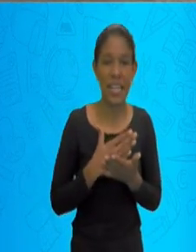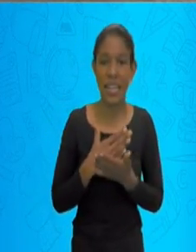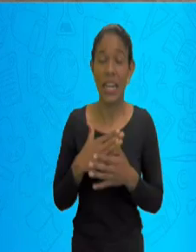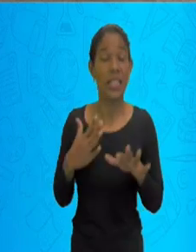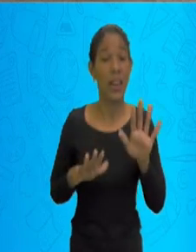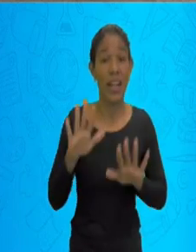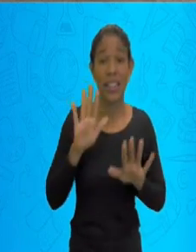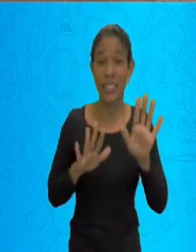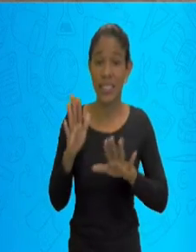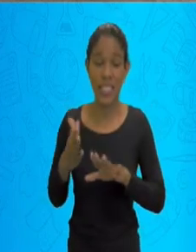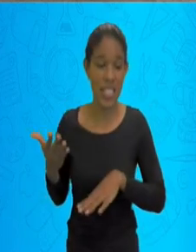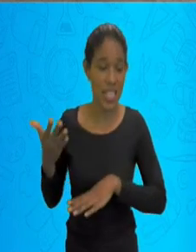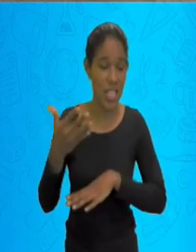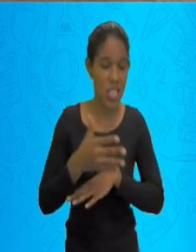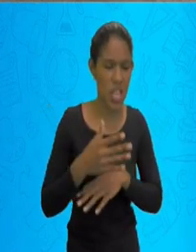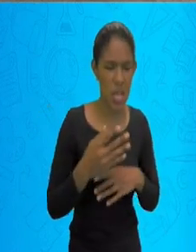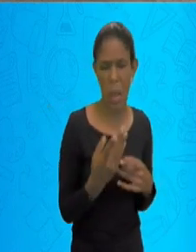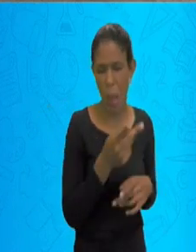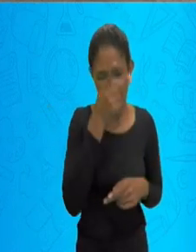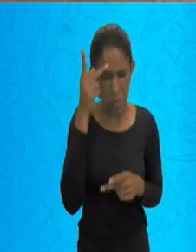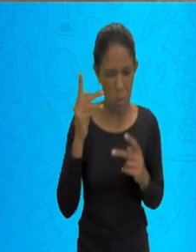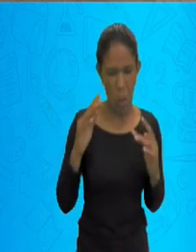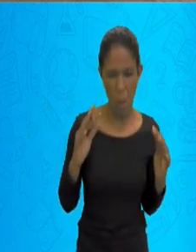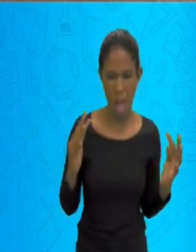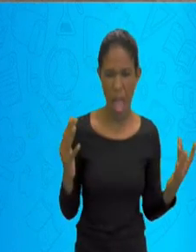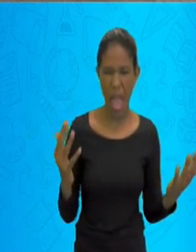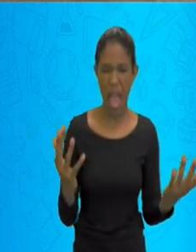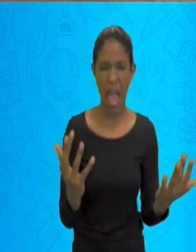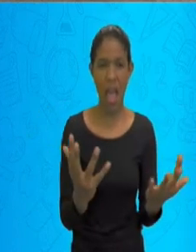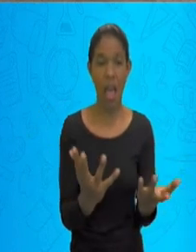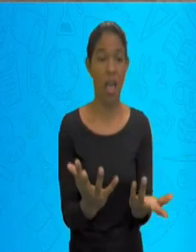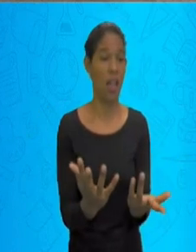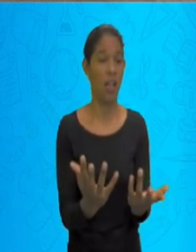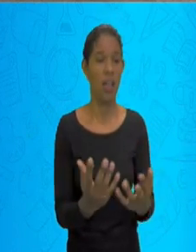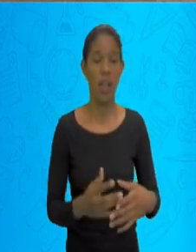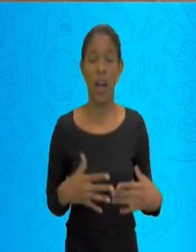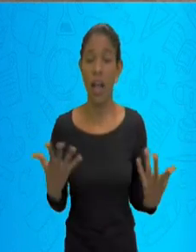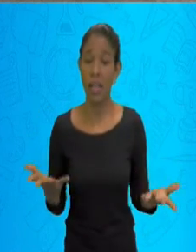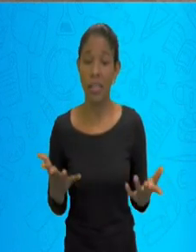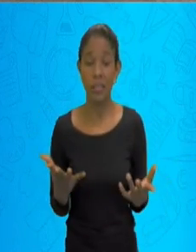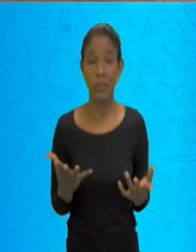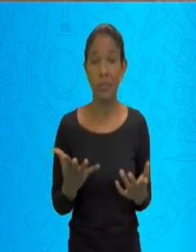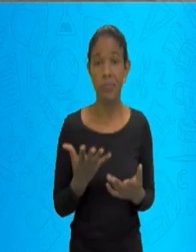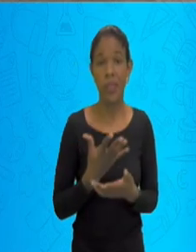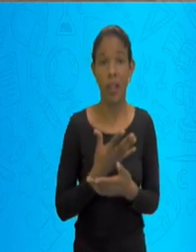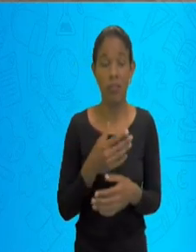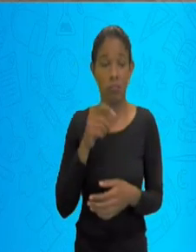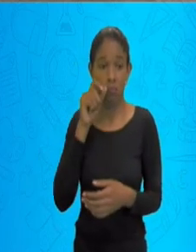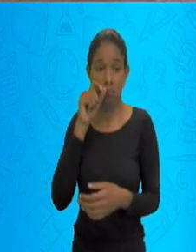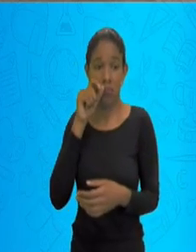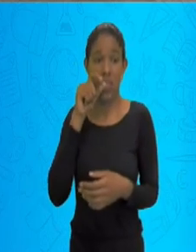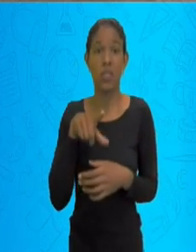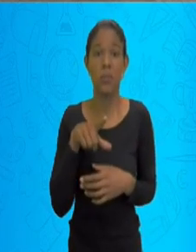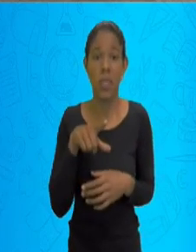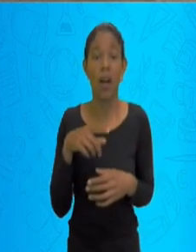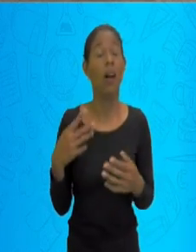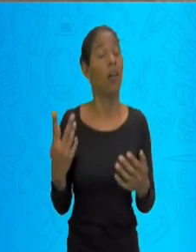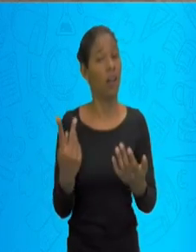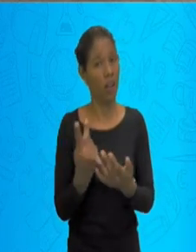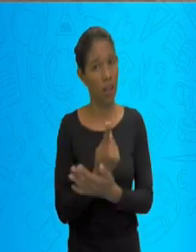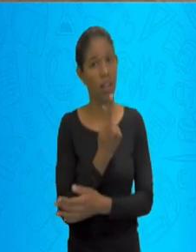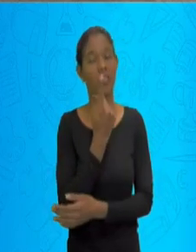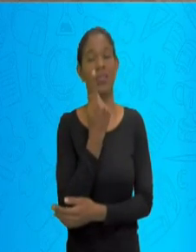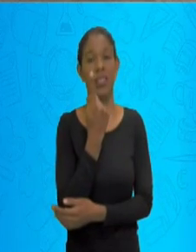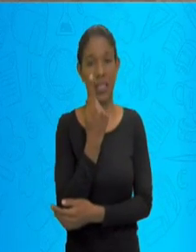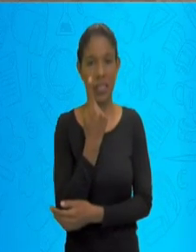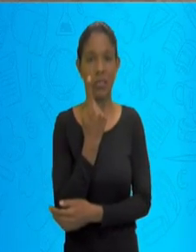tchim! Meu Deus, o será que aconteceu, né? Por que será que eu estou espirrando? Mas sem notar que, às vezes, você está num lugar que tem a